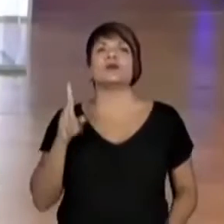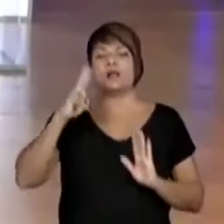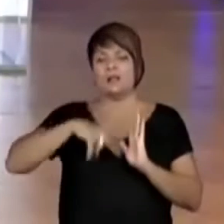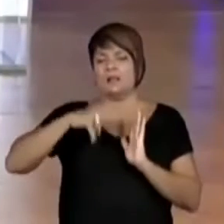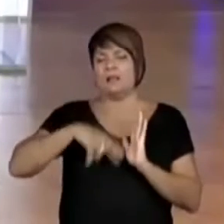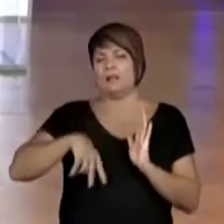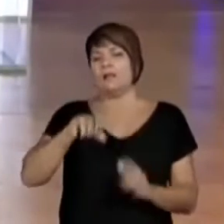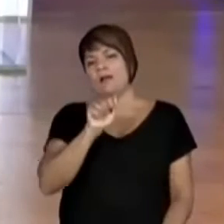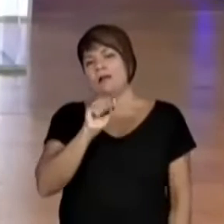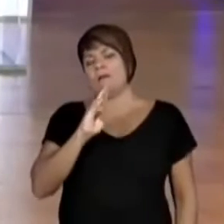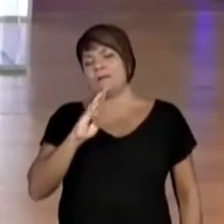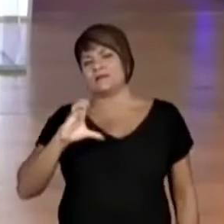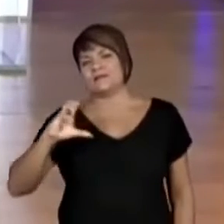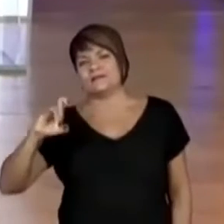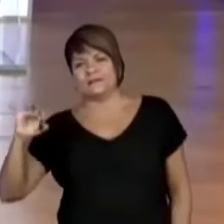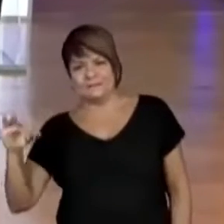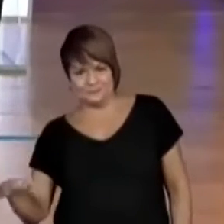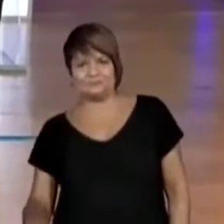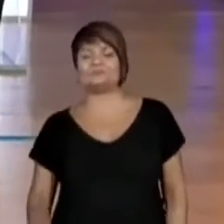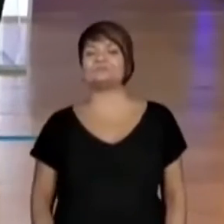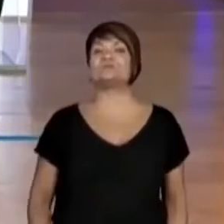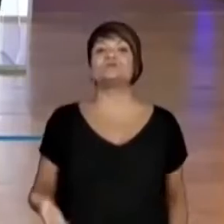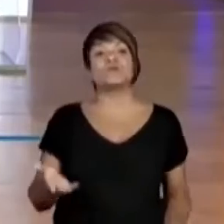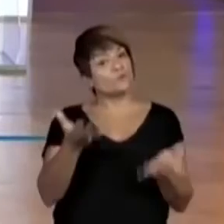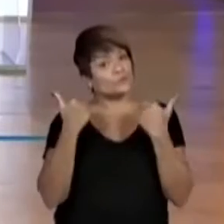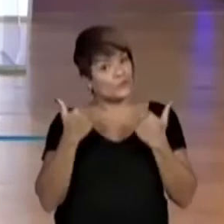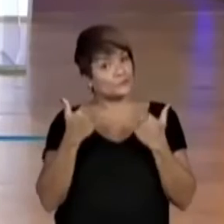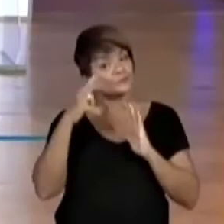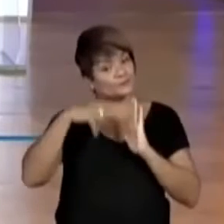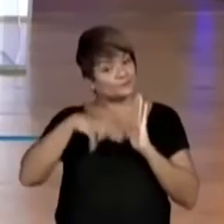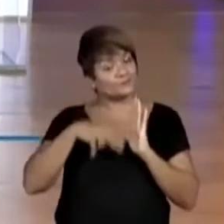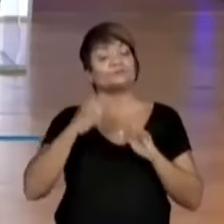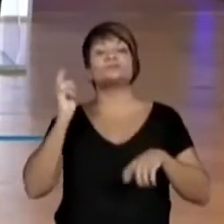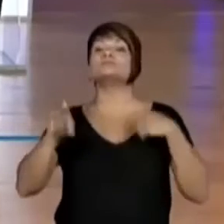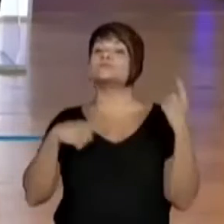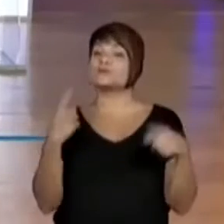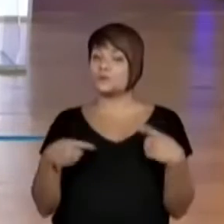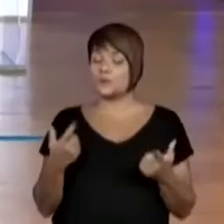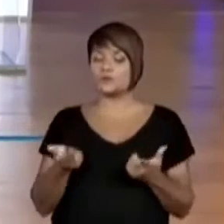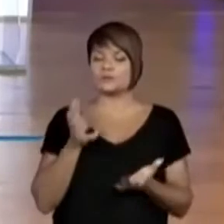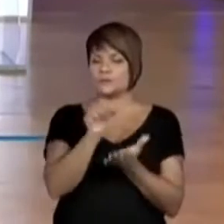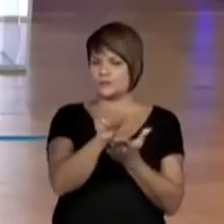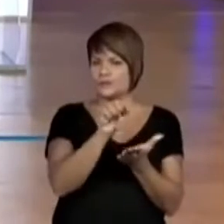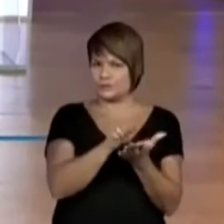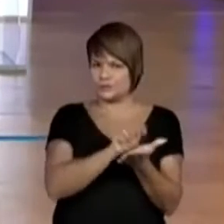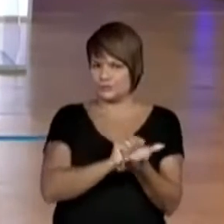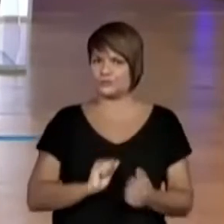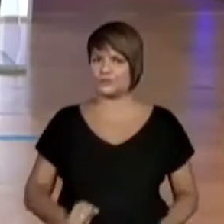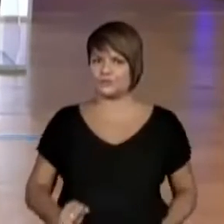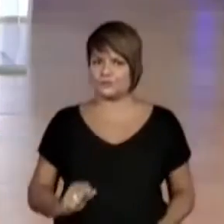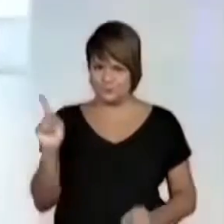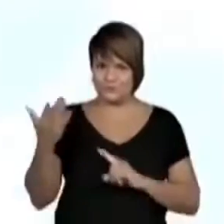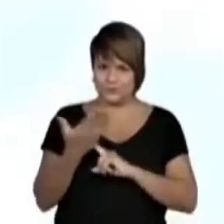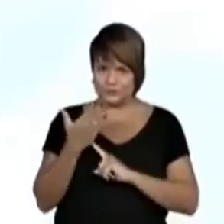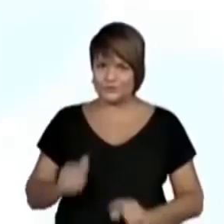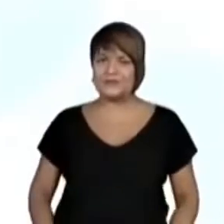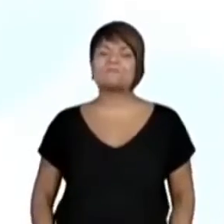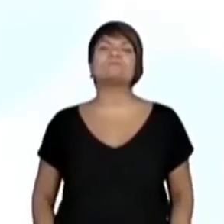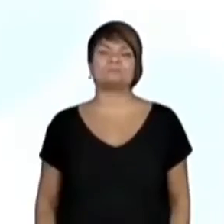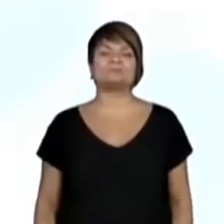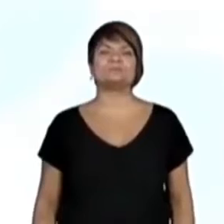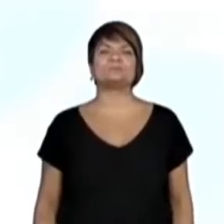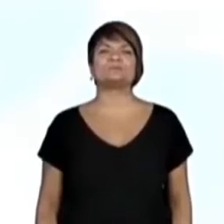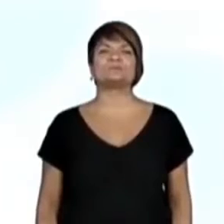leitura do alfabeto. Então, vamos para a leitura do alfabeto e depois para os nossos registros, né professor? Vamos lá. Você me ajuda? Ajudo sim,